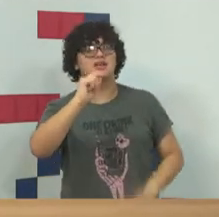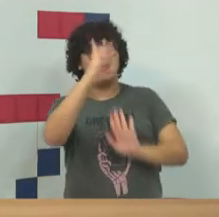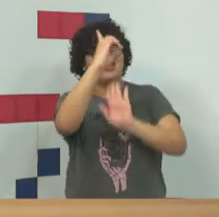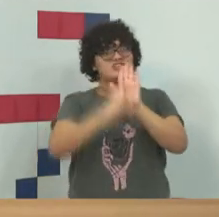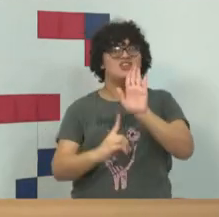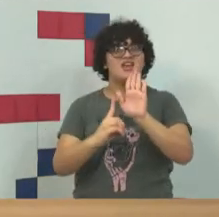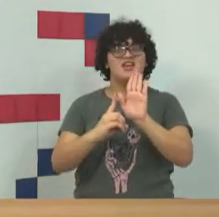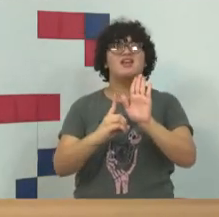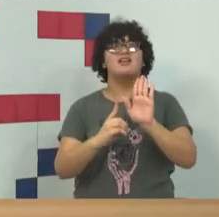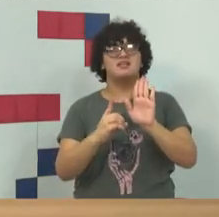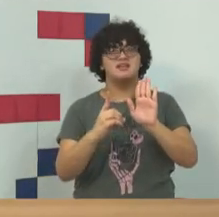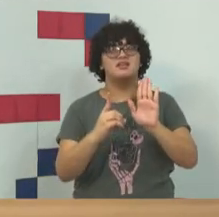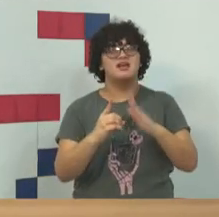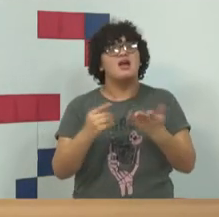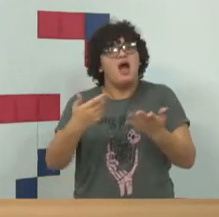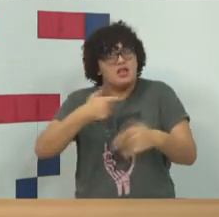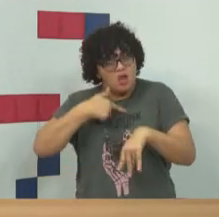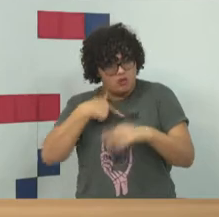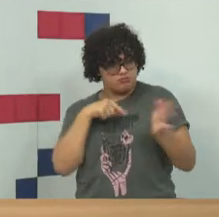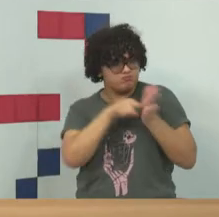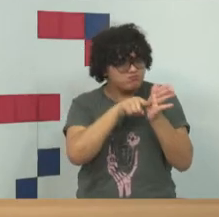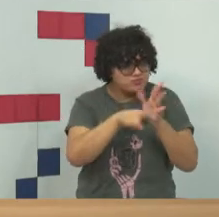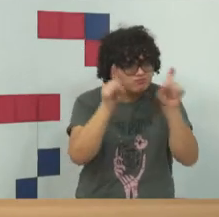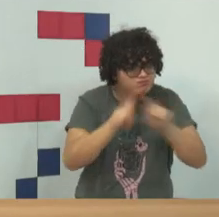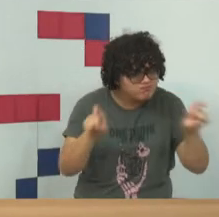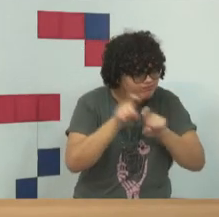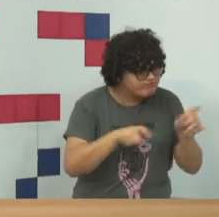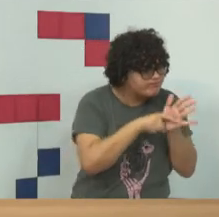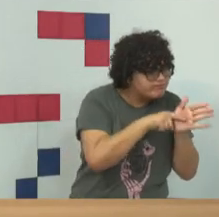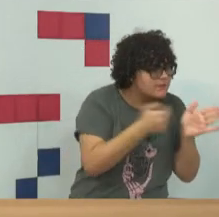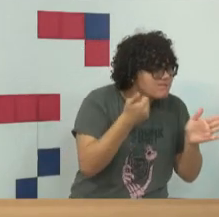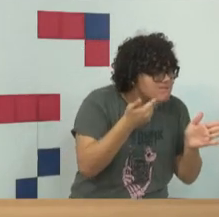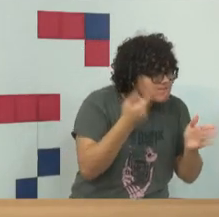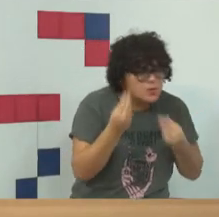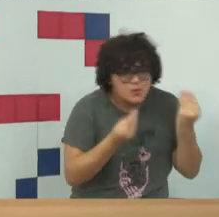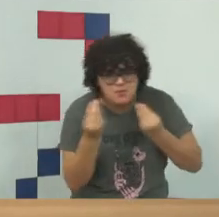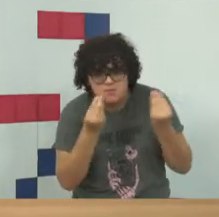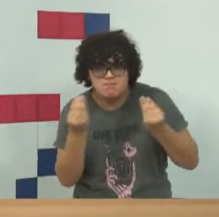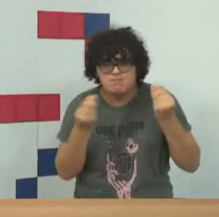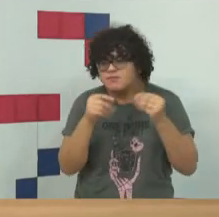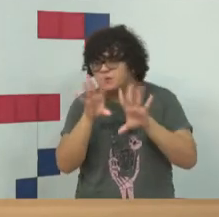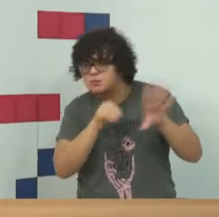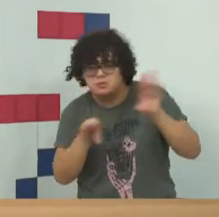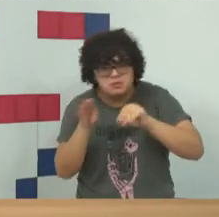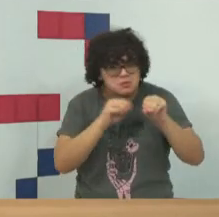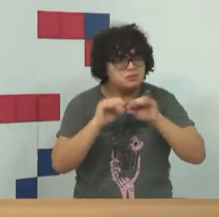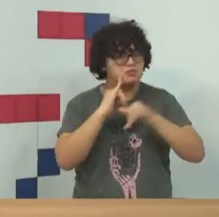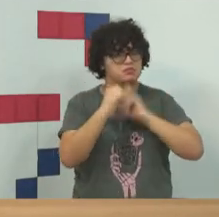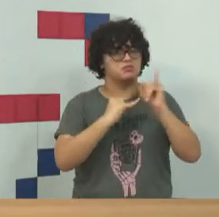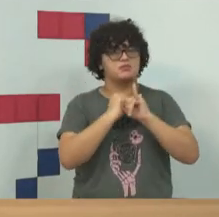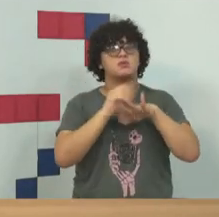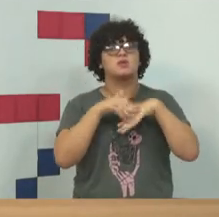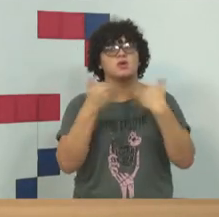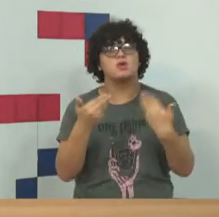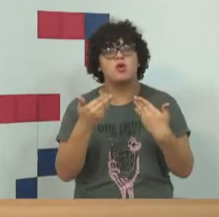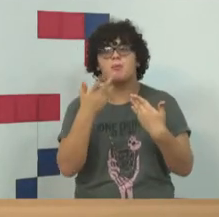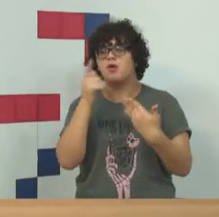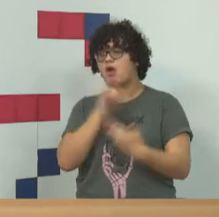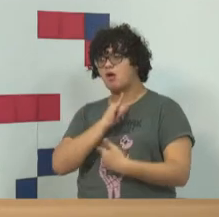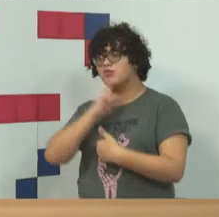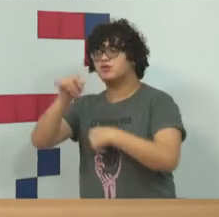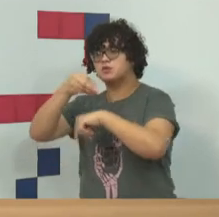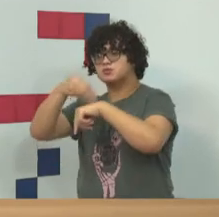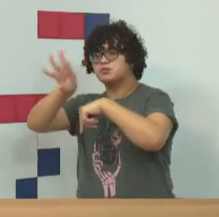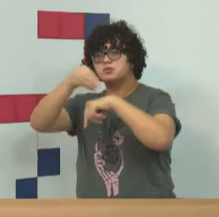de me informar, o direito de me manter informada e o direito e o informar.